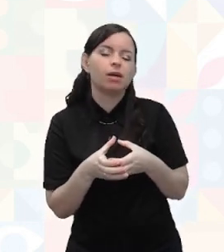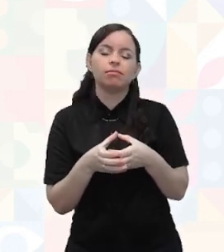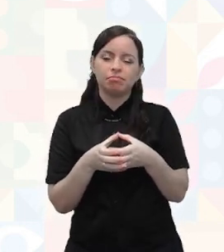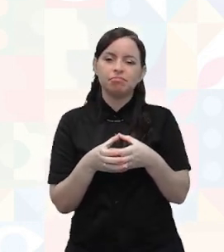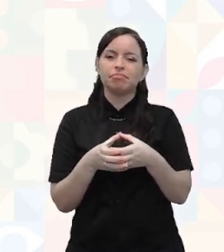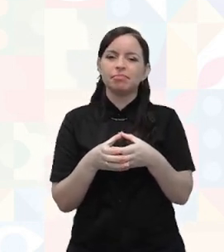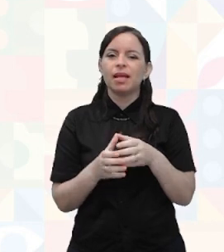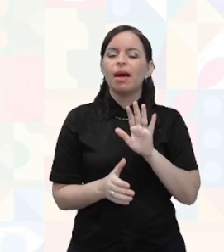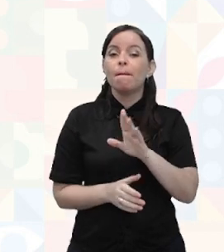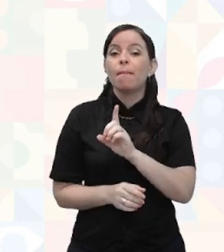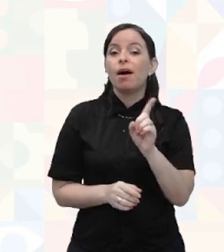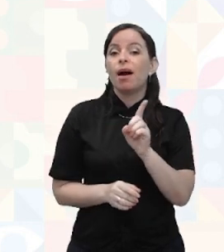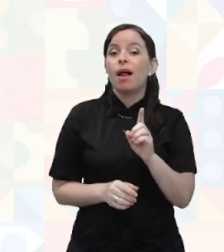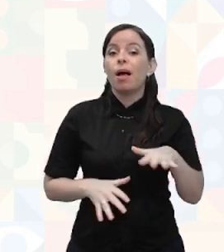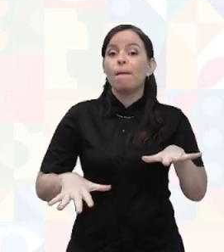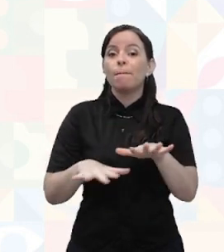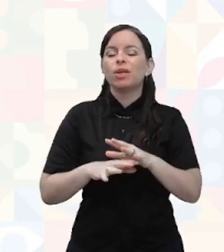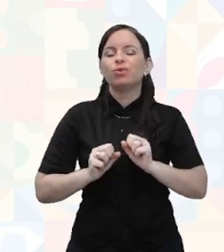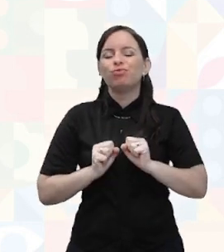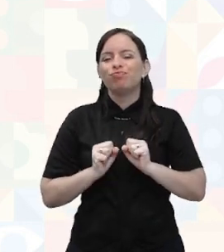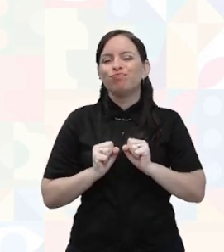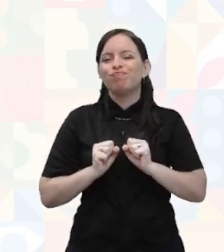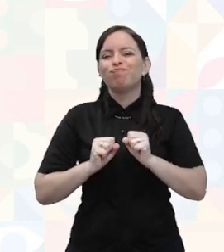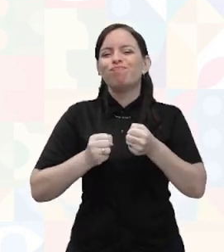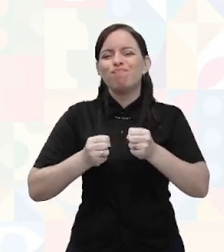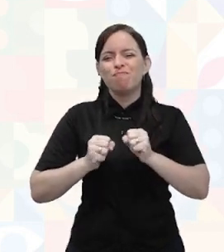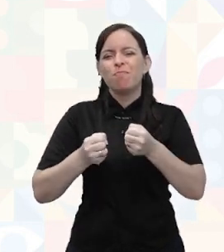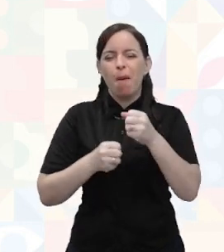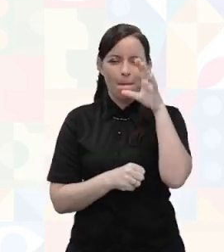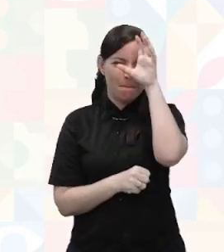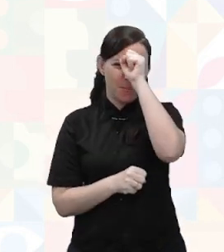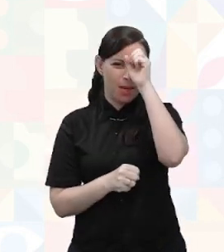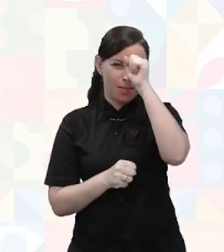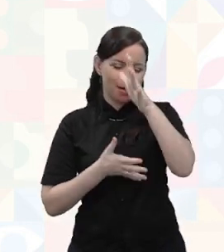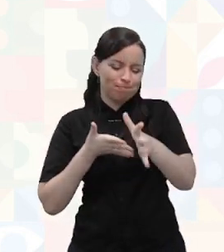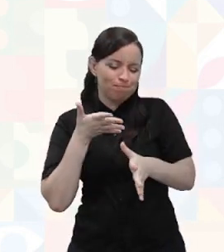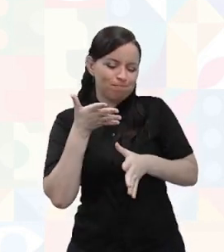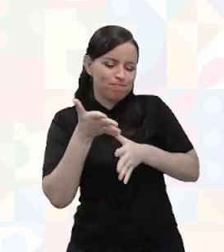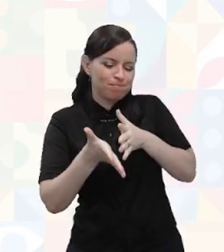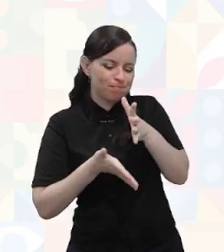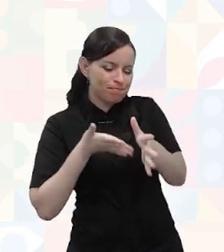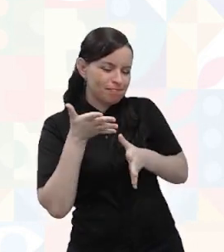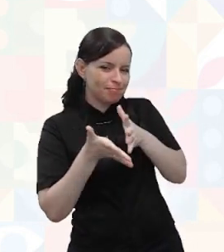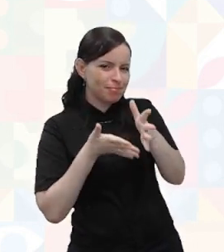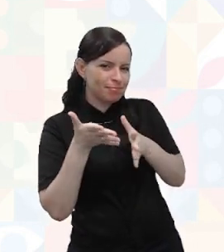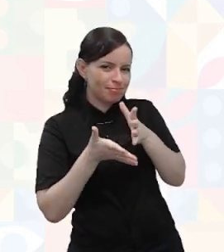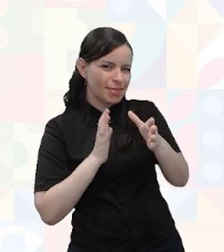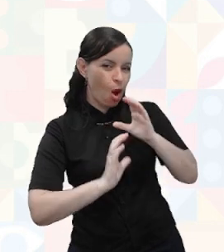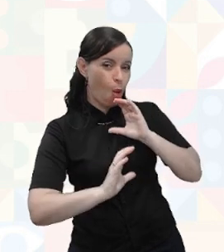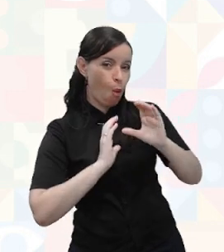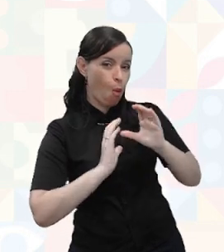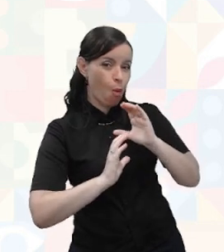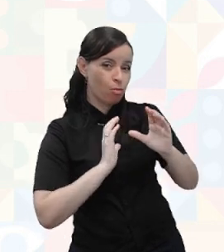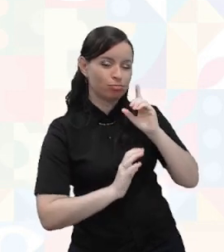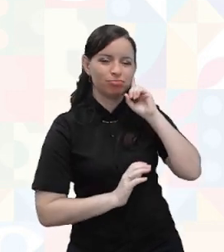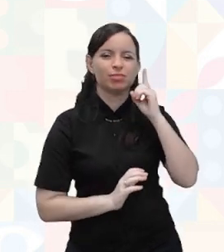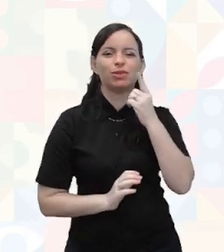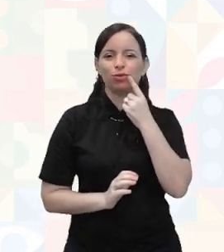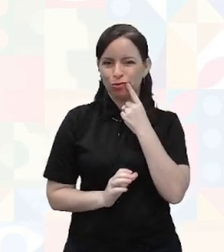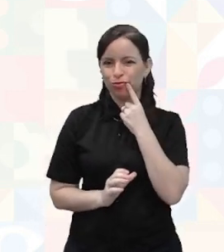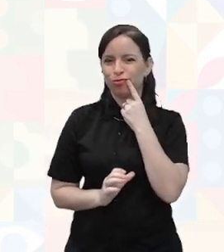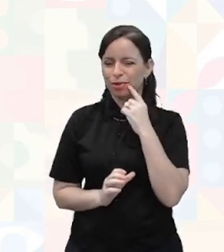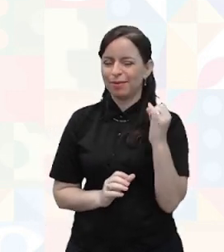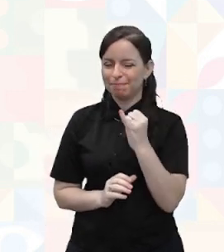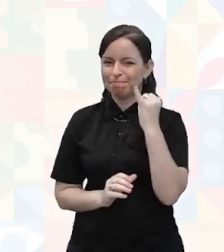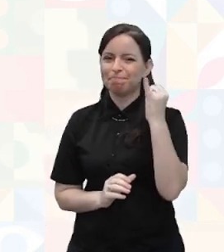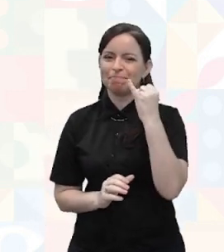pessoas ali, elas se esforçam para aprender a língua de sinais e se comunicar com as pessoas surdas. Isso é um feito muito grande,